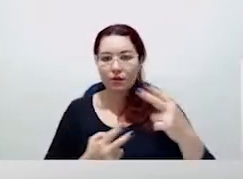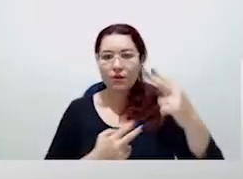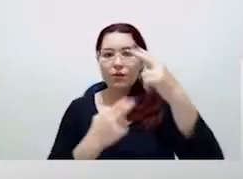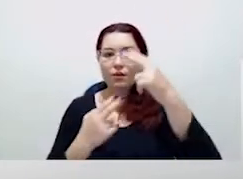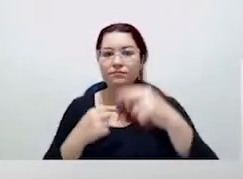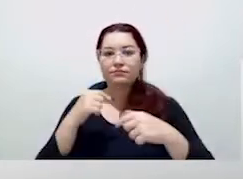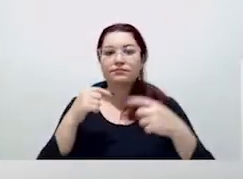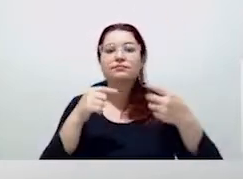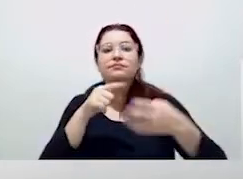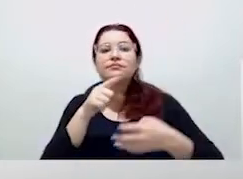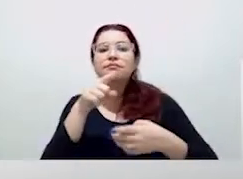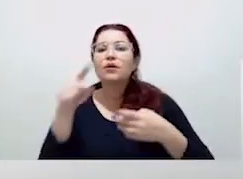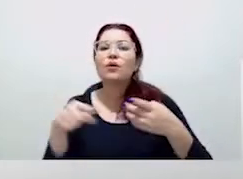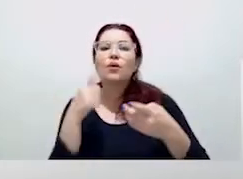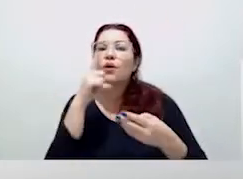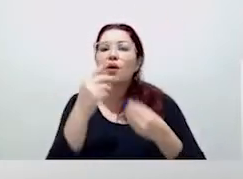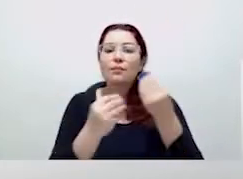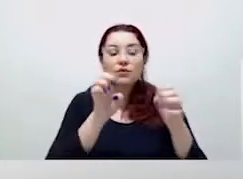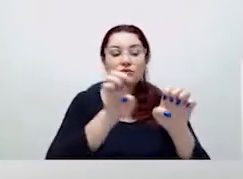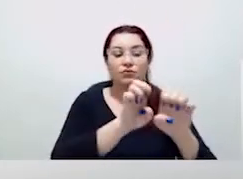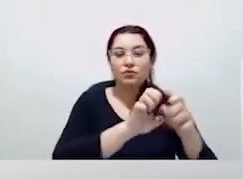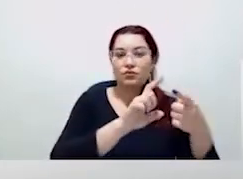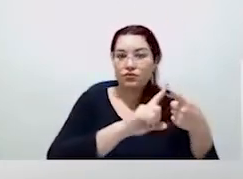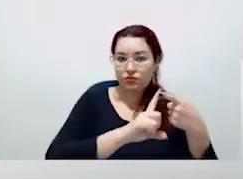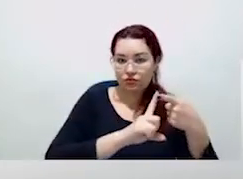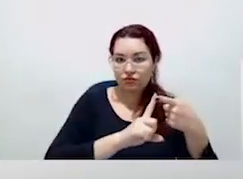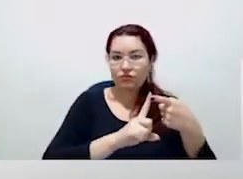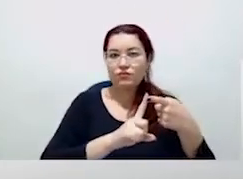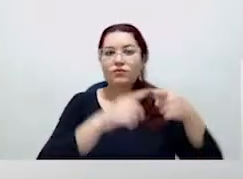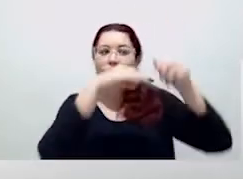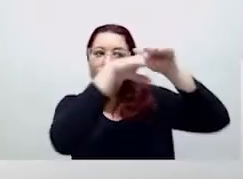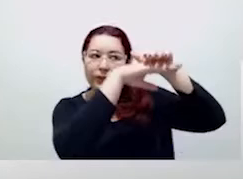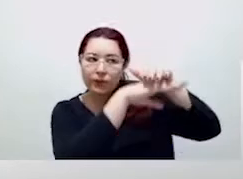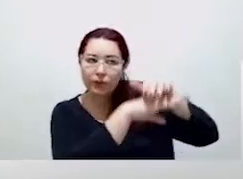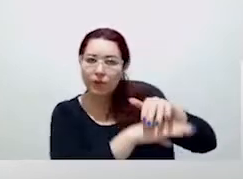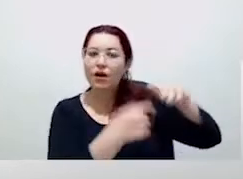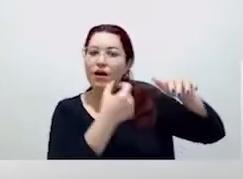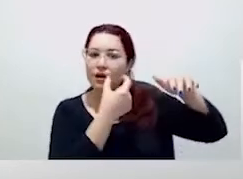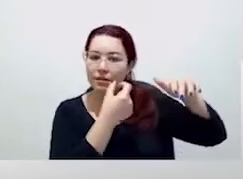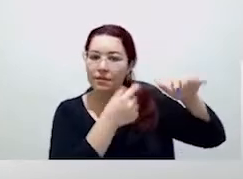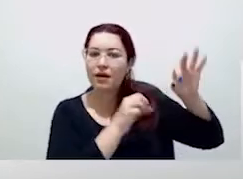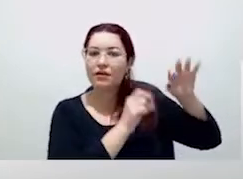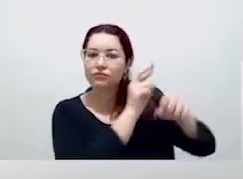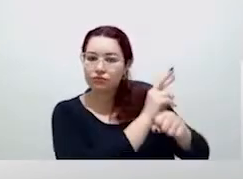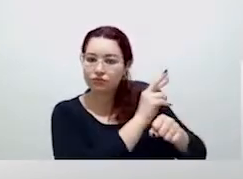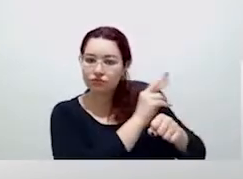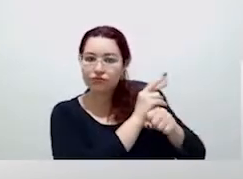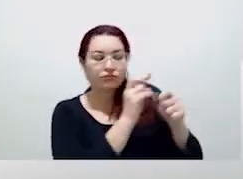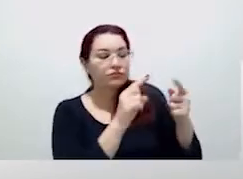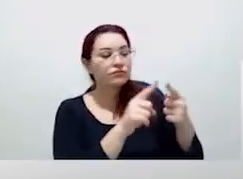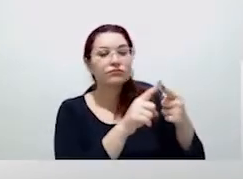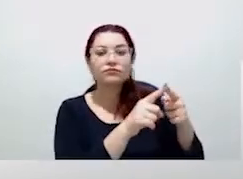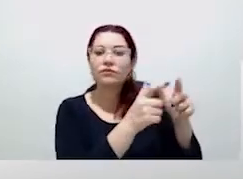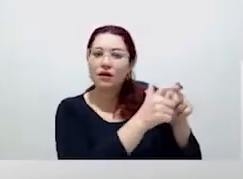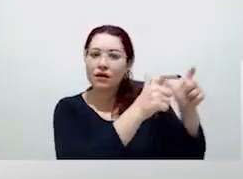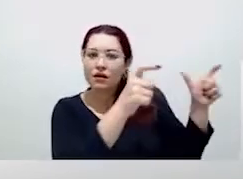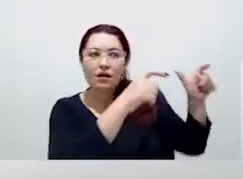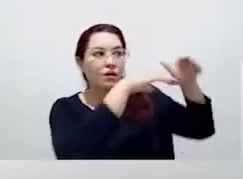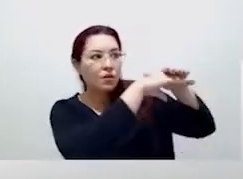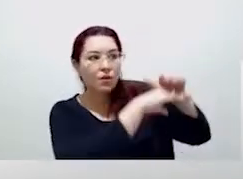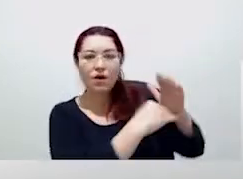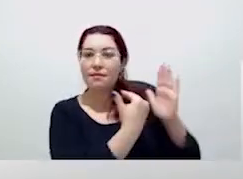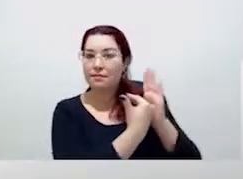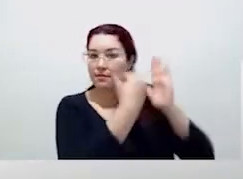nesses eixos. No eixo estrutura, para o armazenamento dos medicamentos, ampliação da capacidade estrutural de